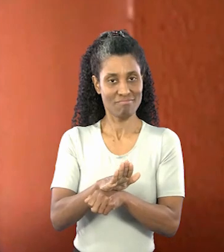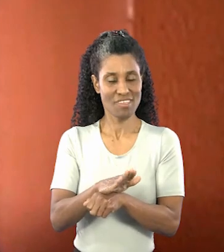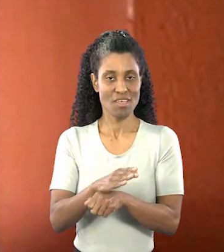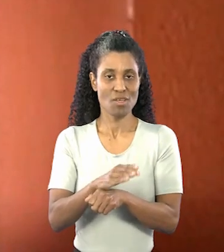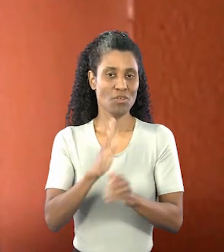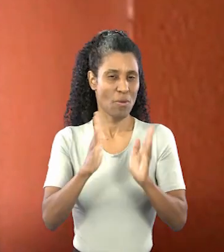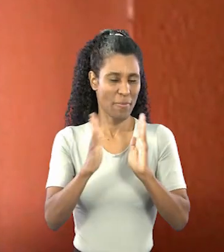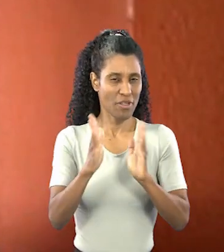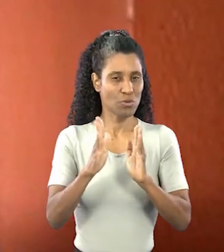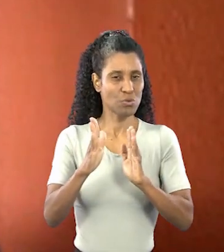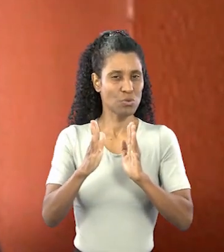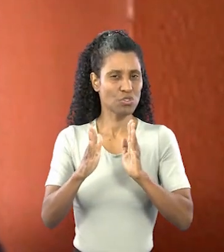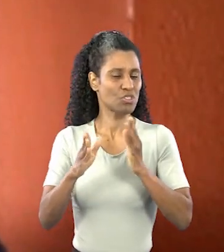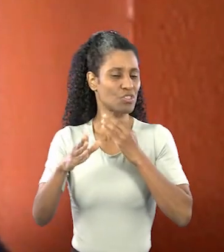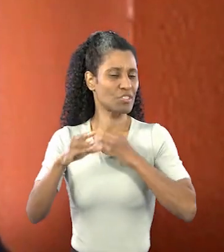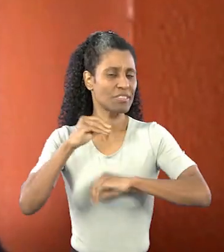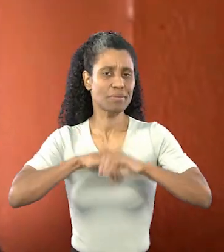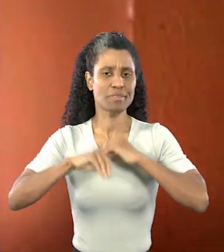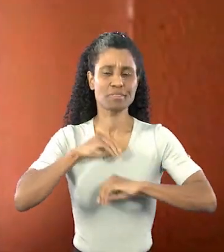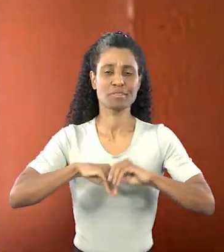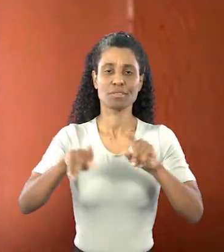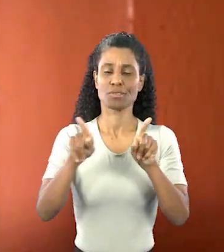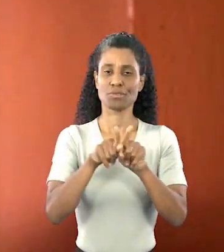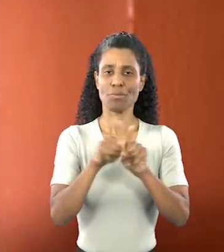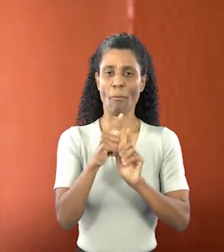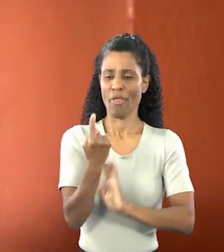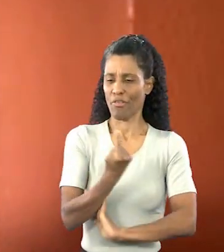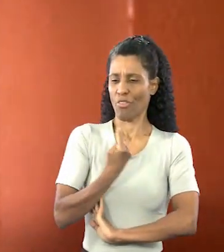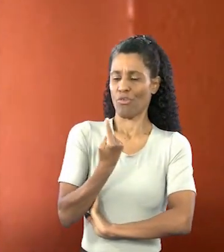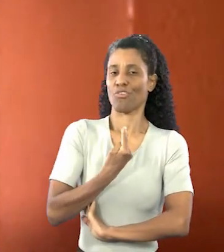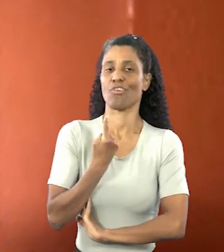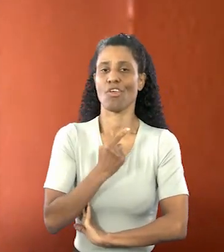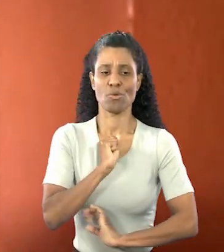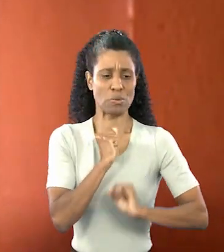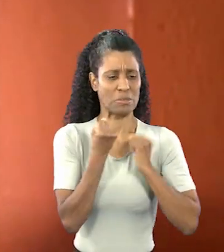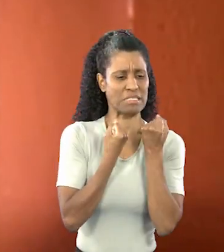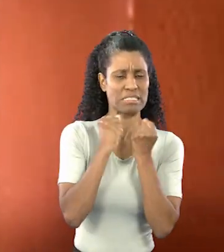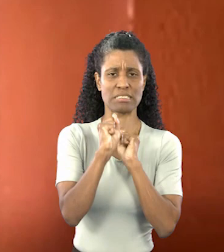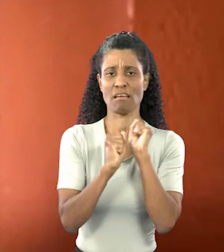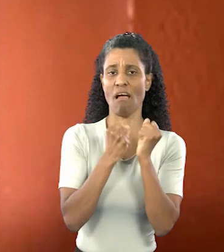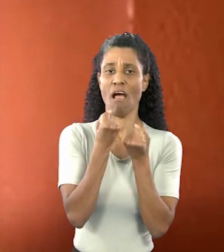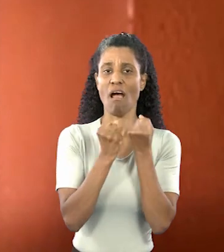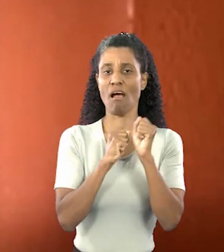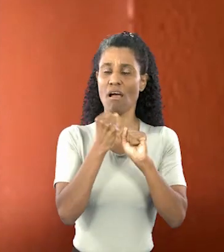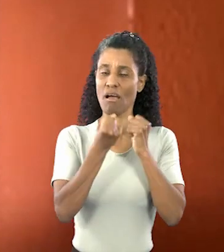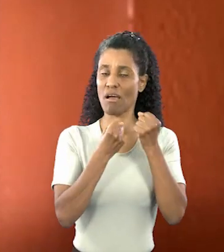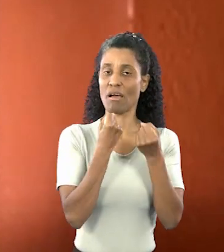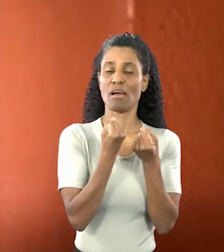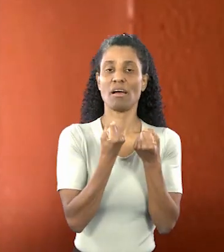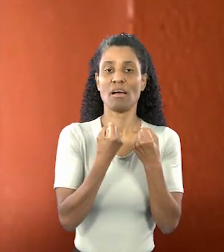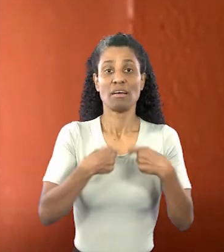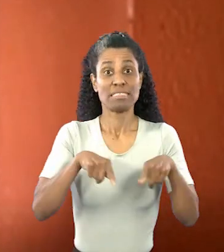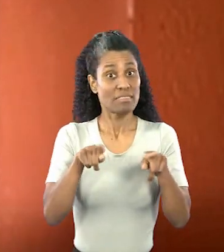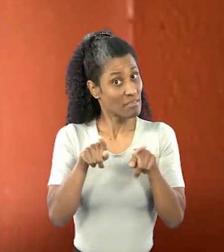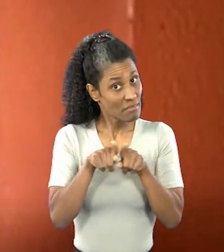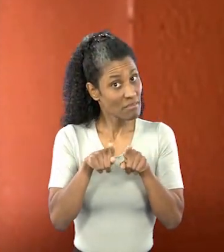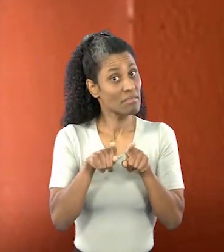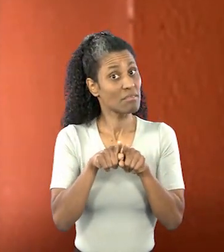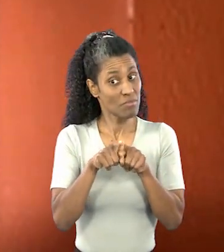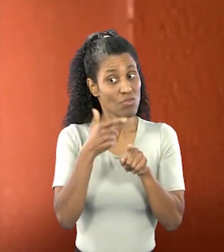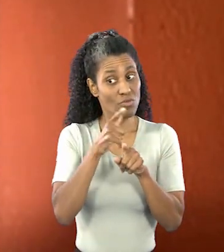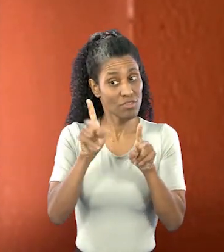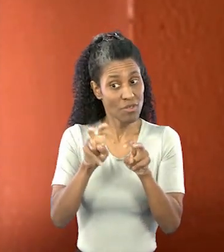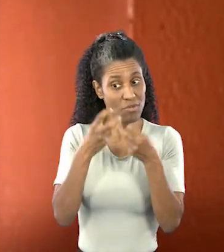tá? Em quadros de depressão, em quadros de isolamento, em quadros de ansiedade, de transtornos de